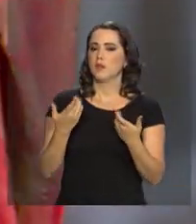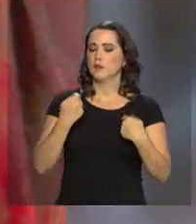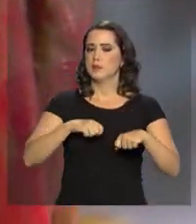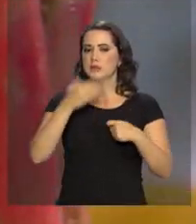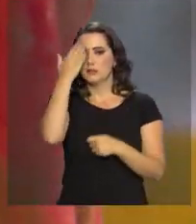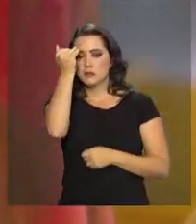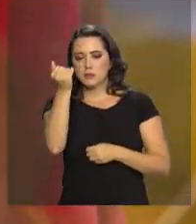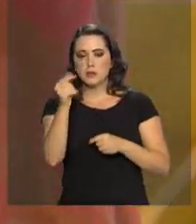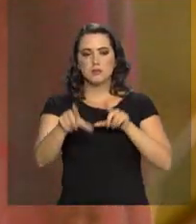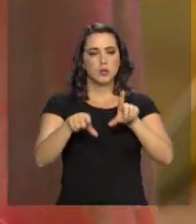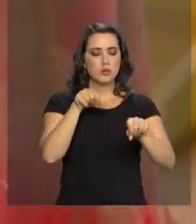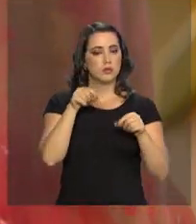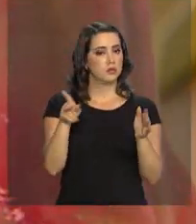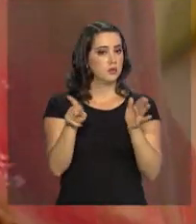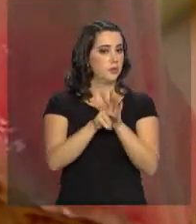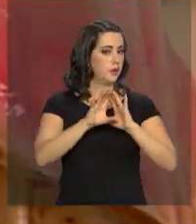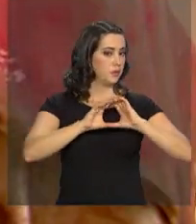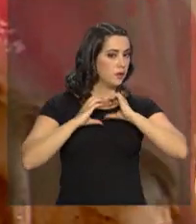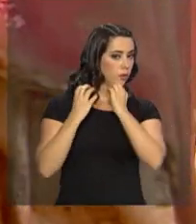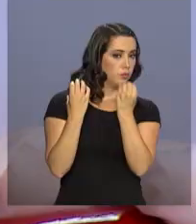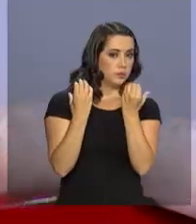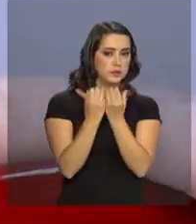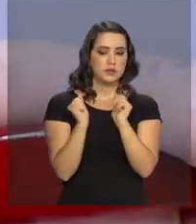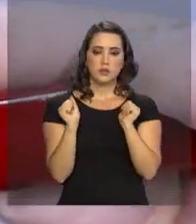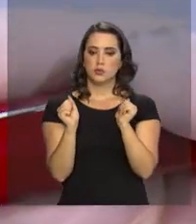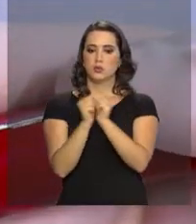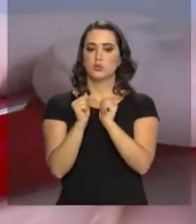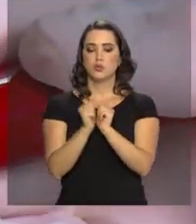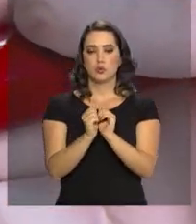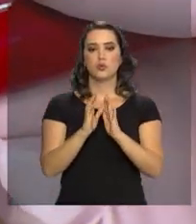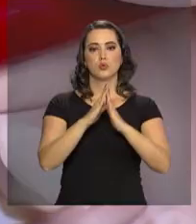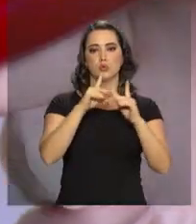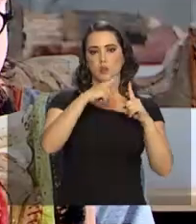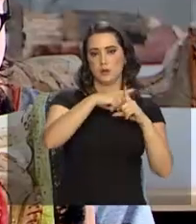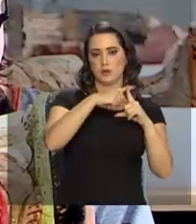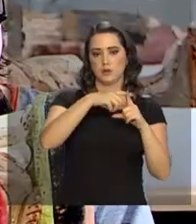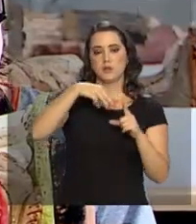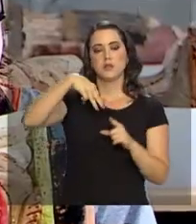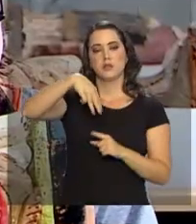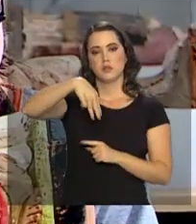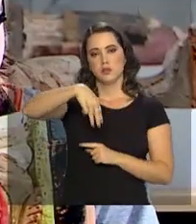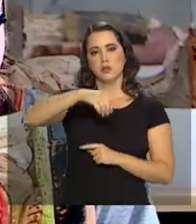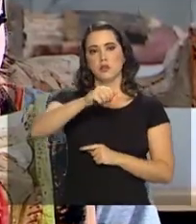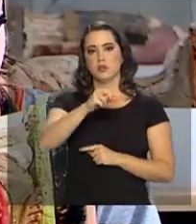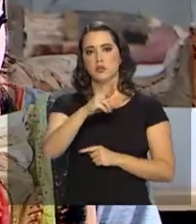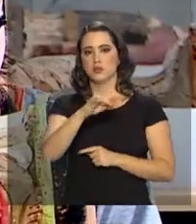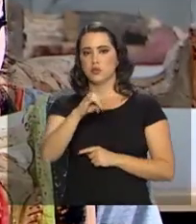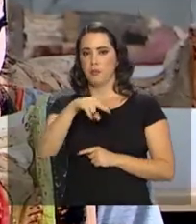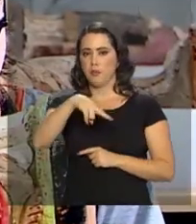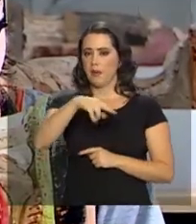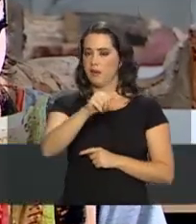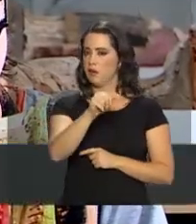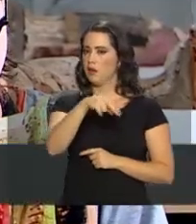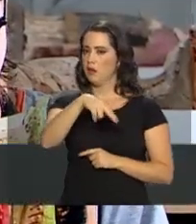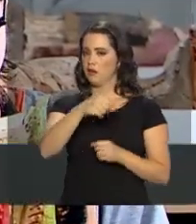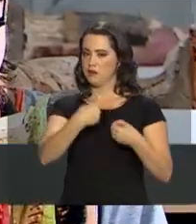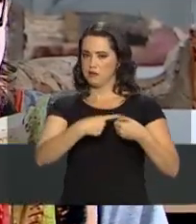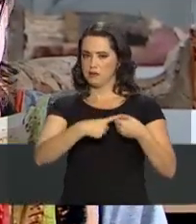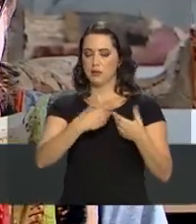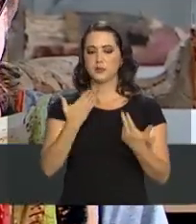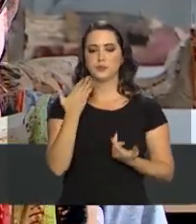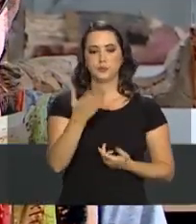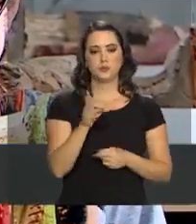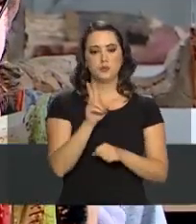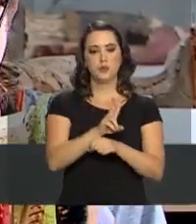depender das definições das comunidades junto com a Arquidiocese de Mariana. Além do trabalho de guarda e conservação das peças